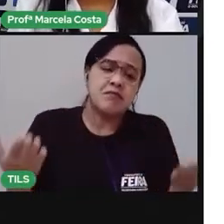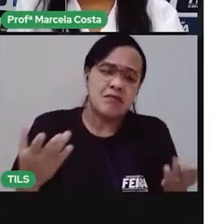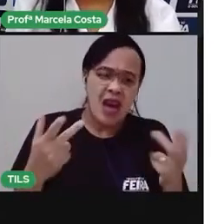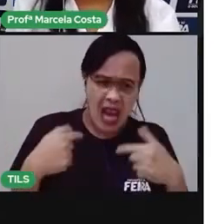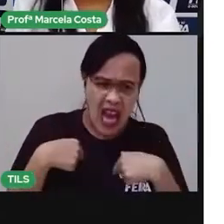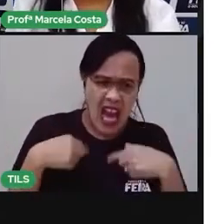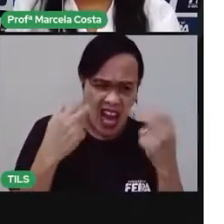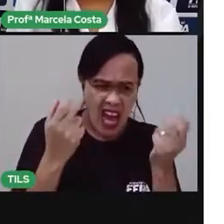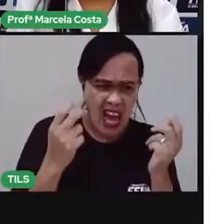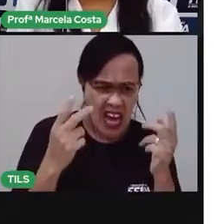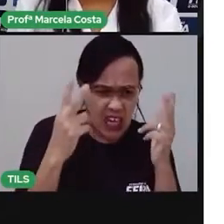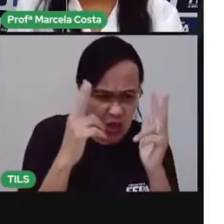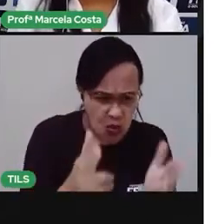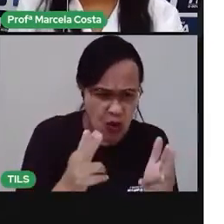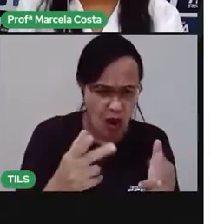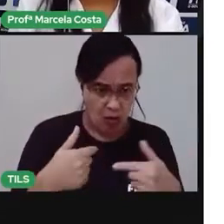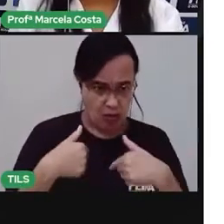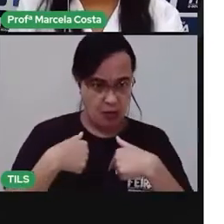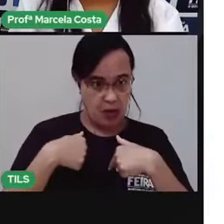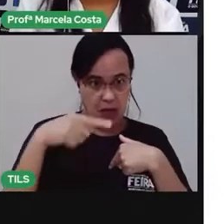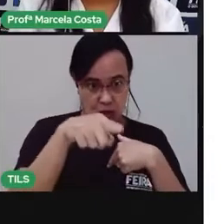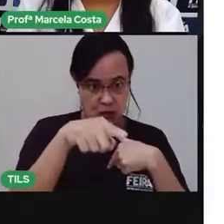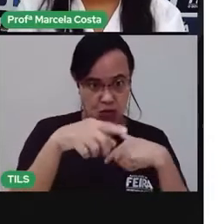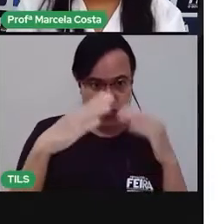Vou mostrar a imagem aqui para você.